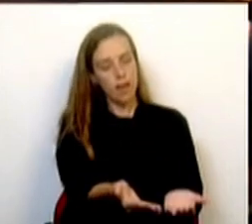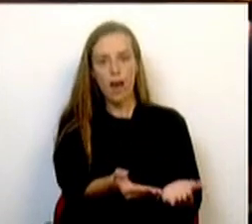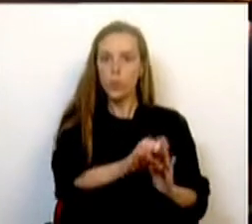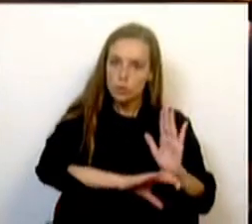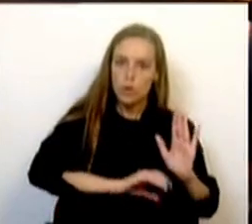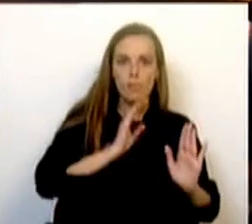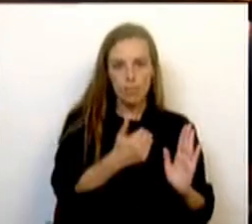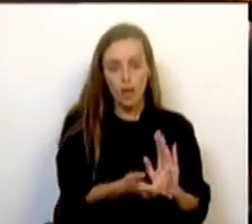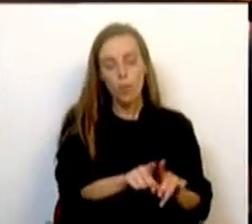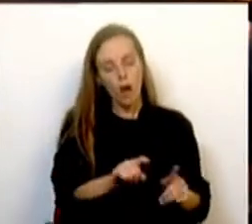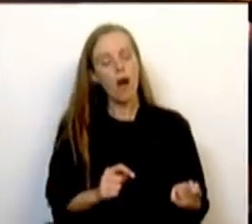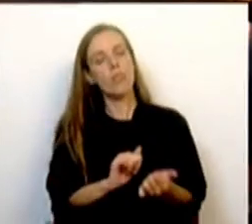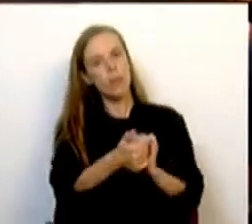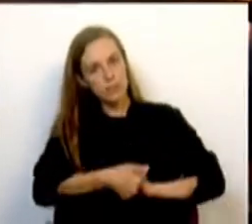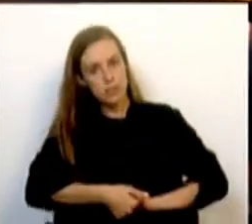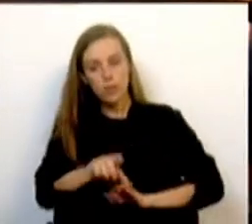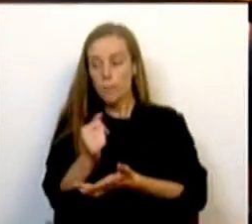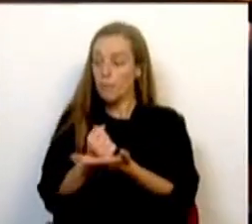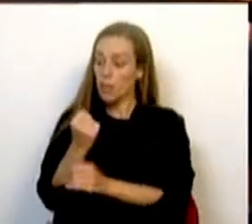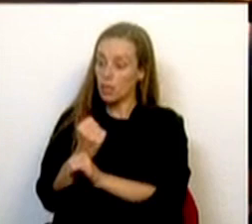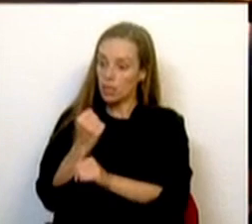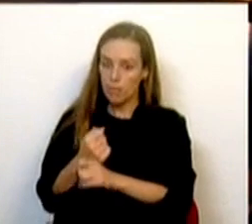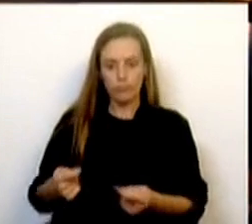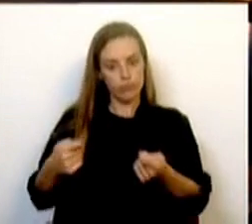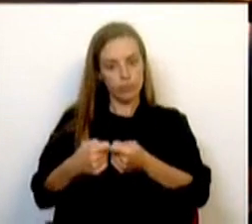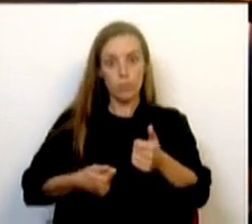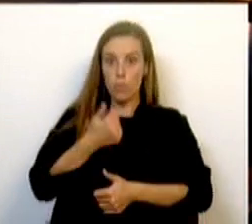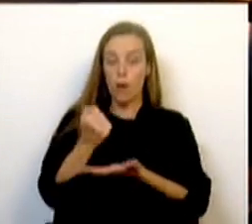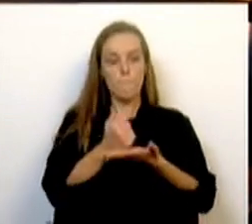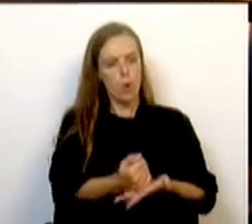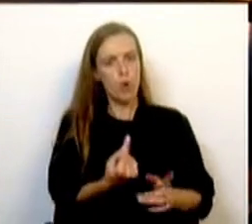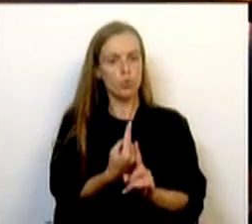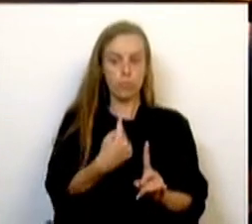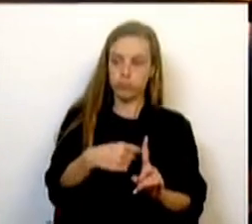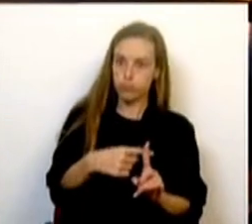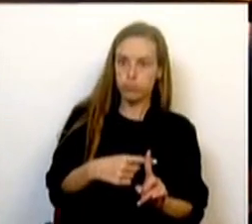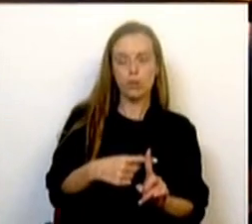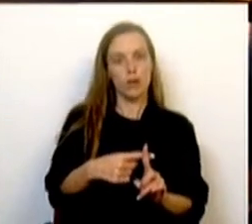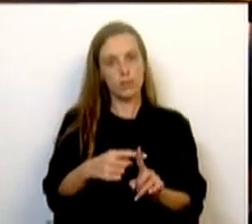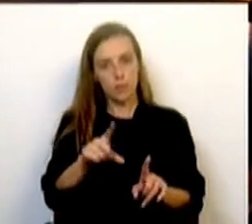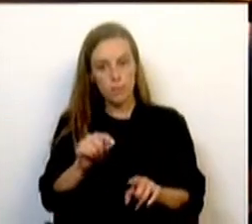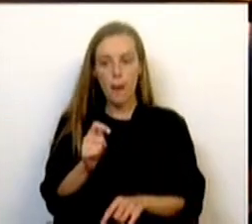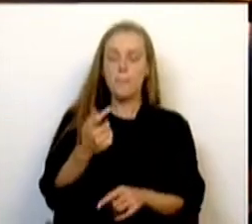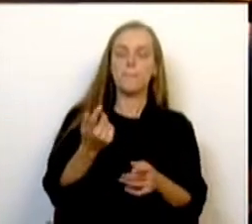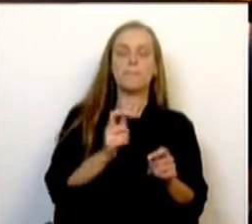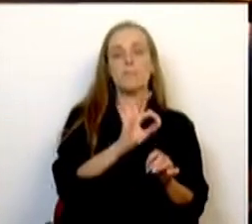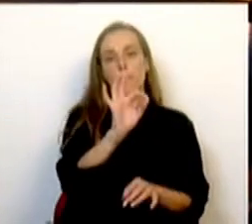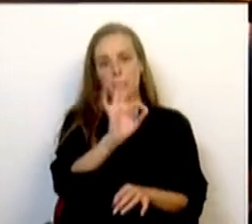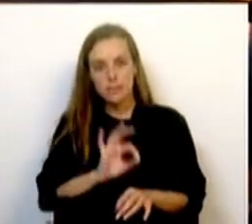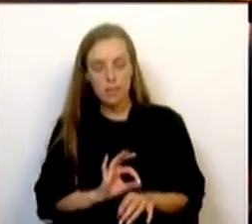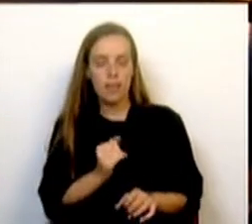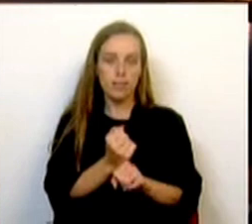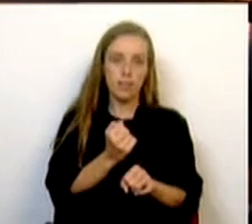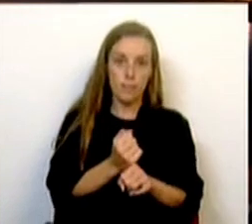adaptação e de um melhor acesso ao mercado de trabalho, com vários apoios e benefícios, como o sistema de cotas de emprego público, é de saudar